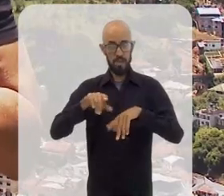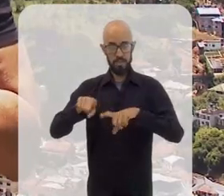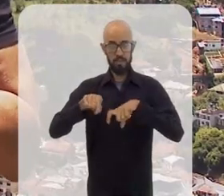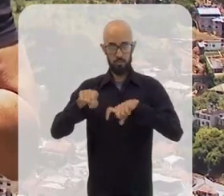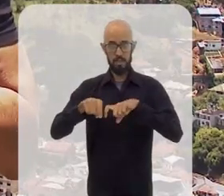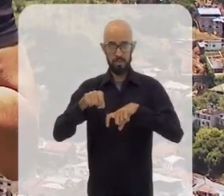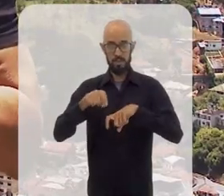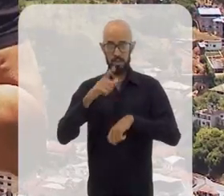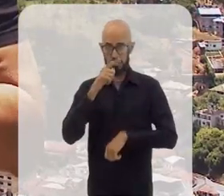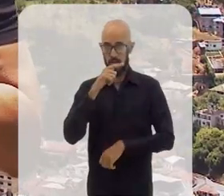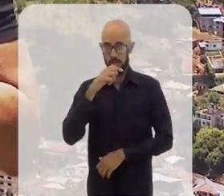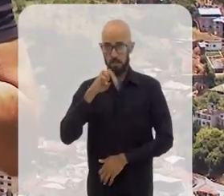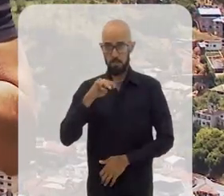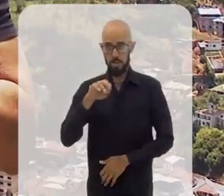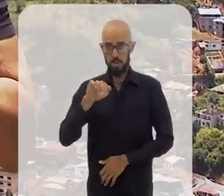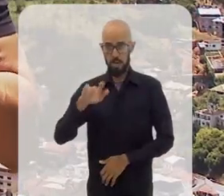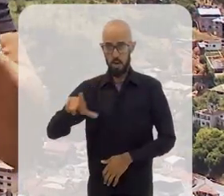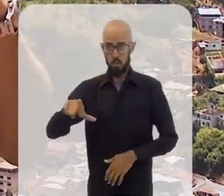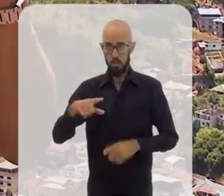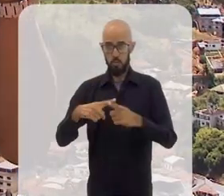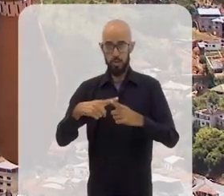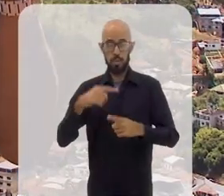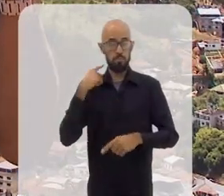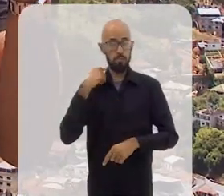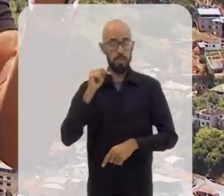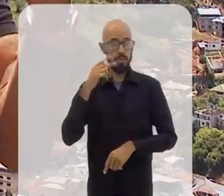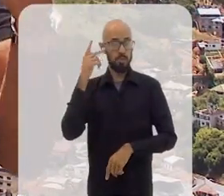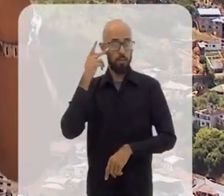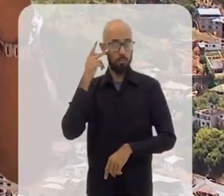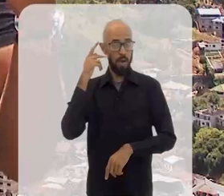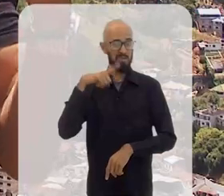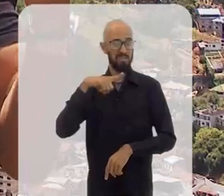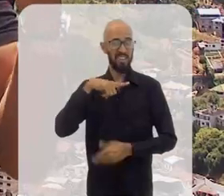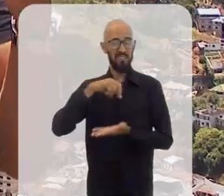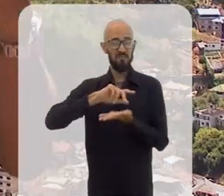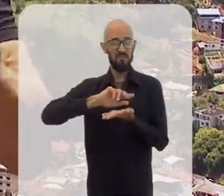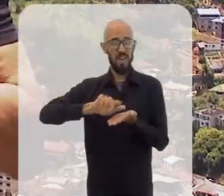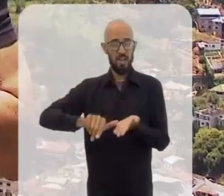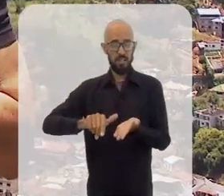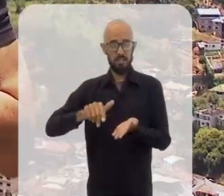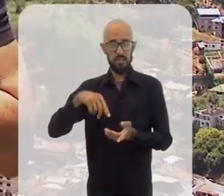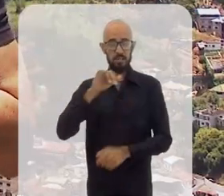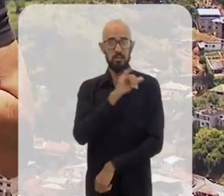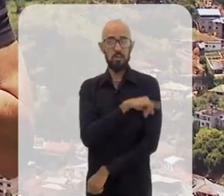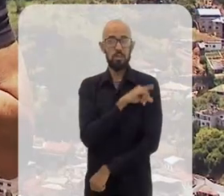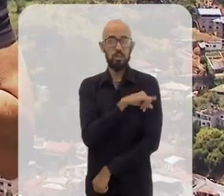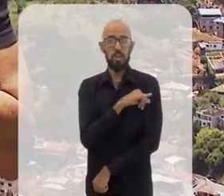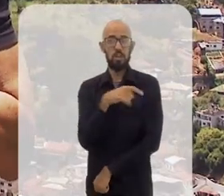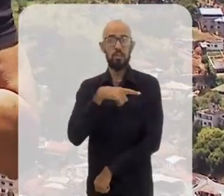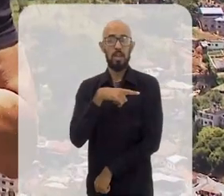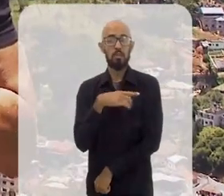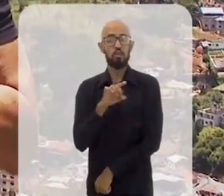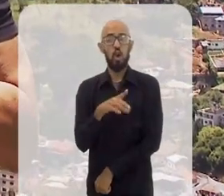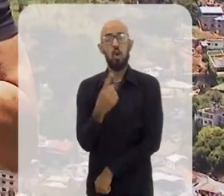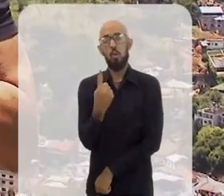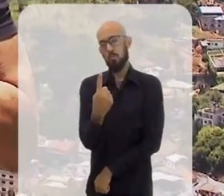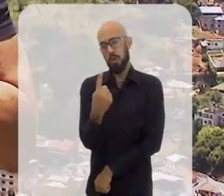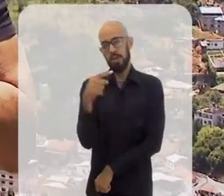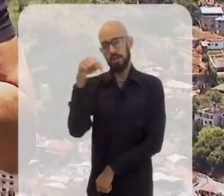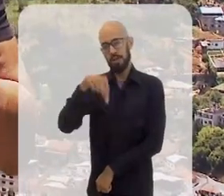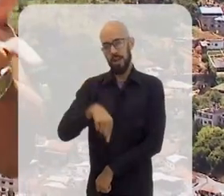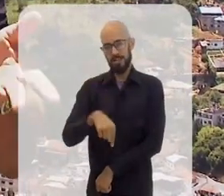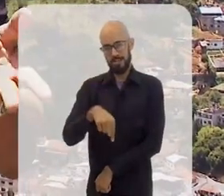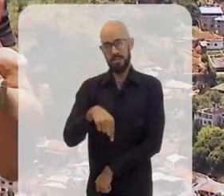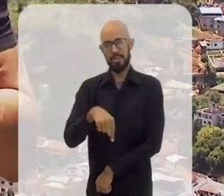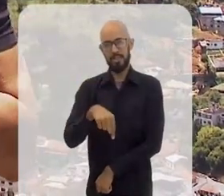instância hidromineral, porque enquanto Minas Gerais e São Paulo tem tantas instâncias hidrominerais, o estado do Rio só tem uma e